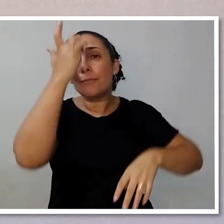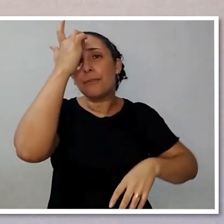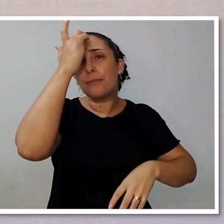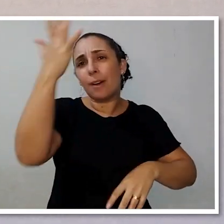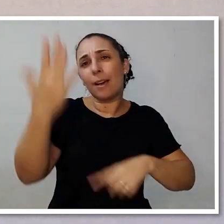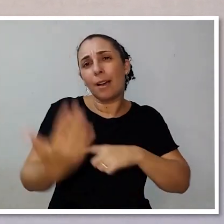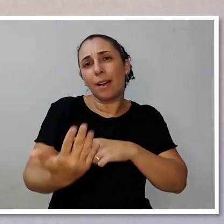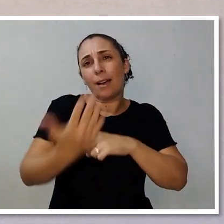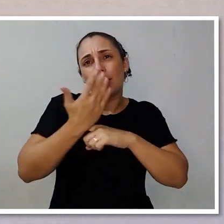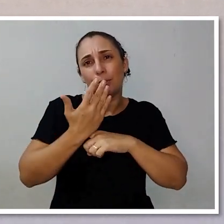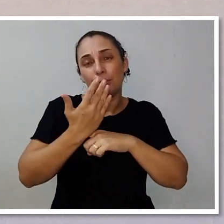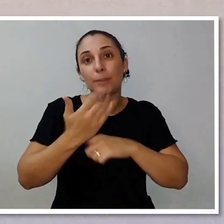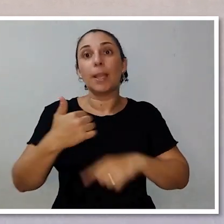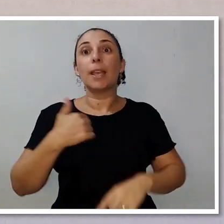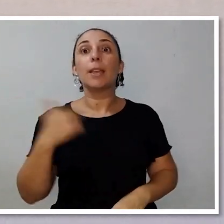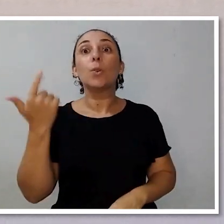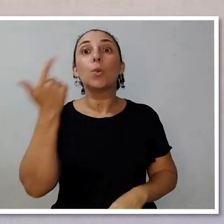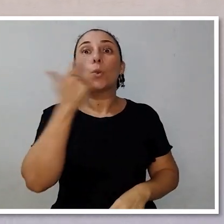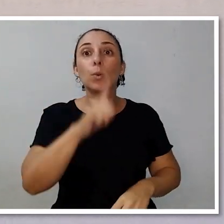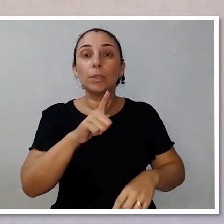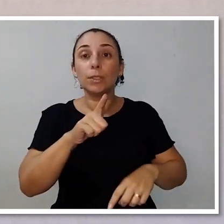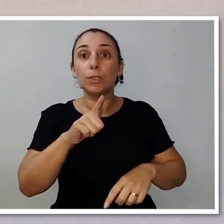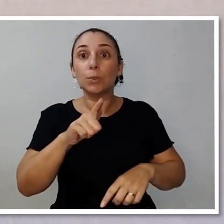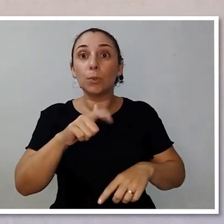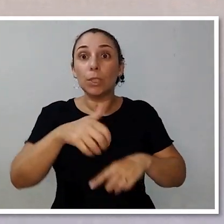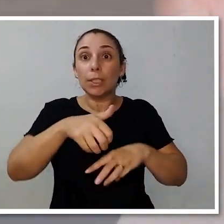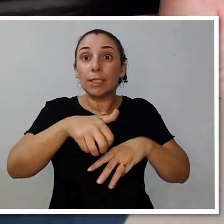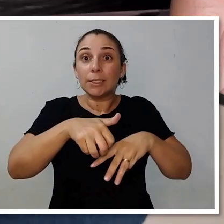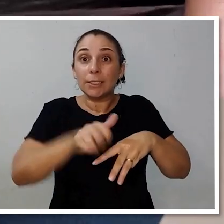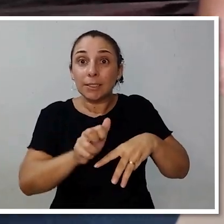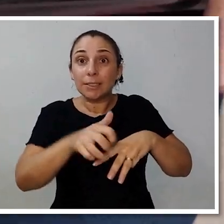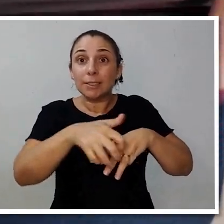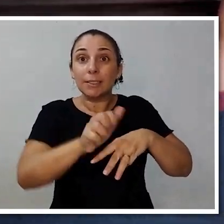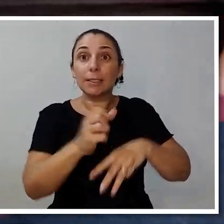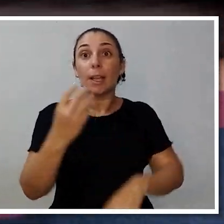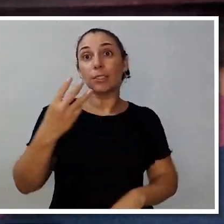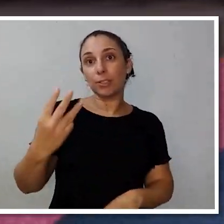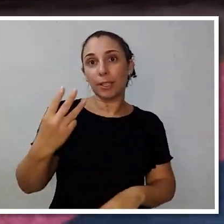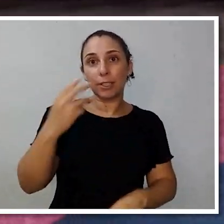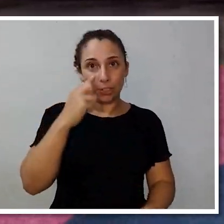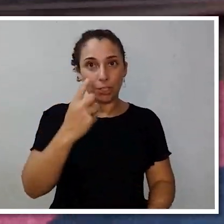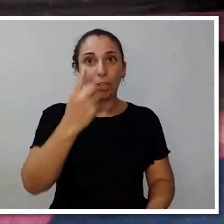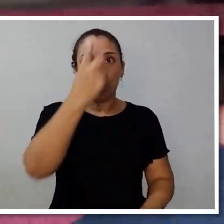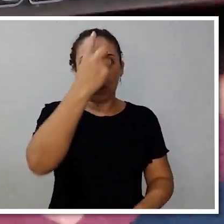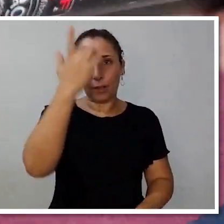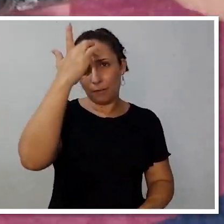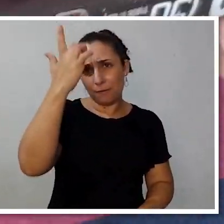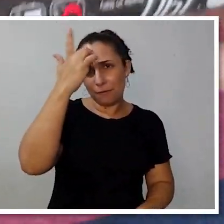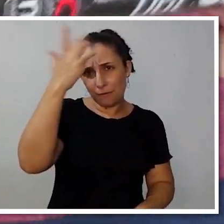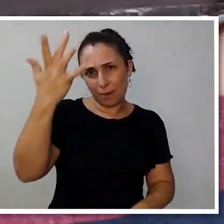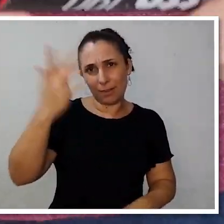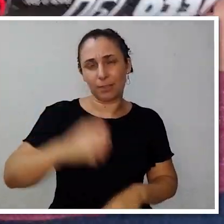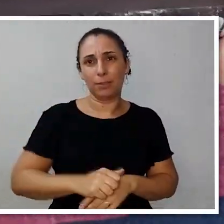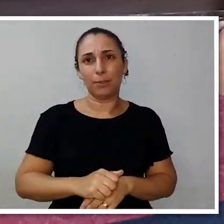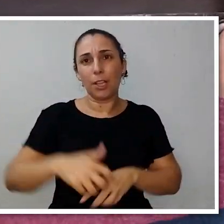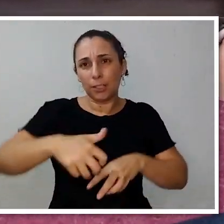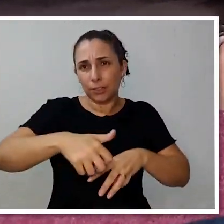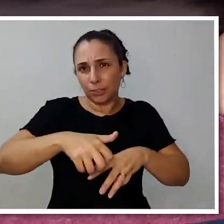as três travas de cada perna de uma vez só. Olha como que é fácil. Soltei três, giro o tripé.